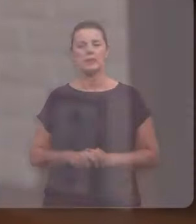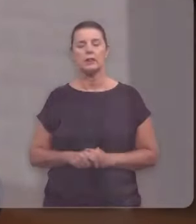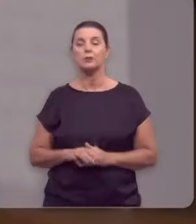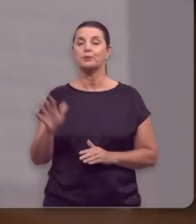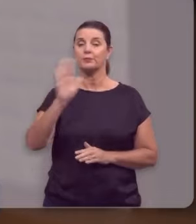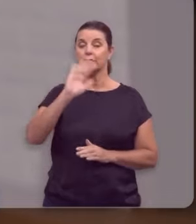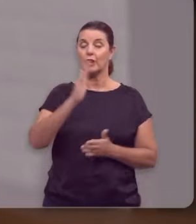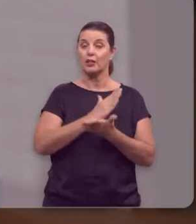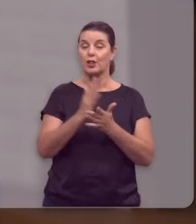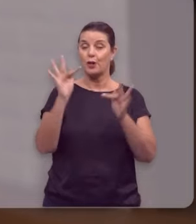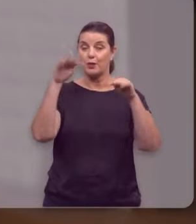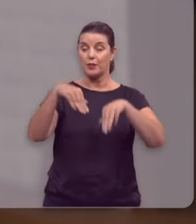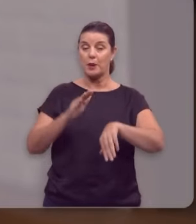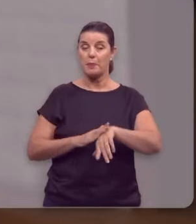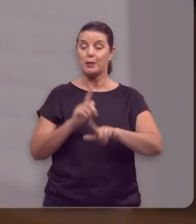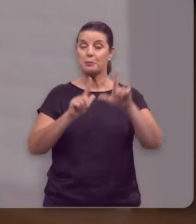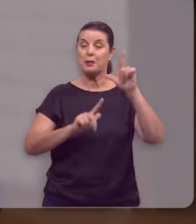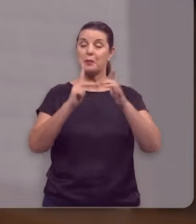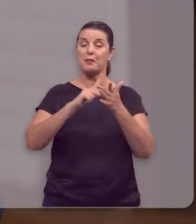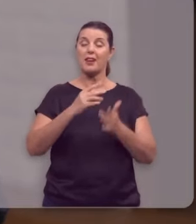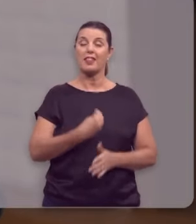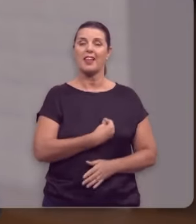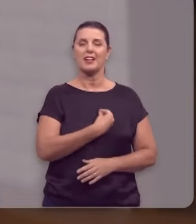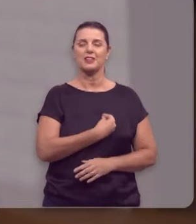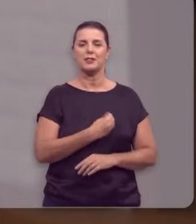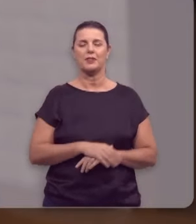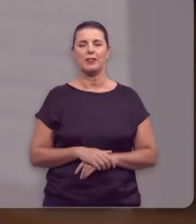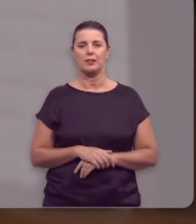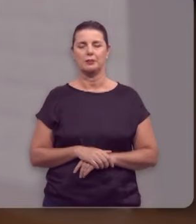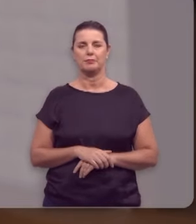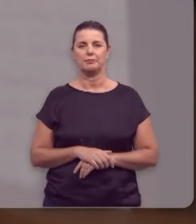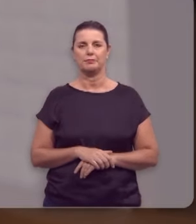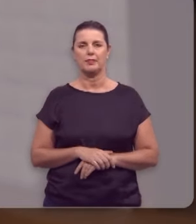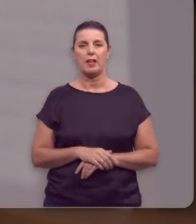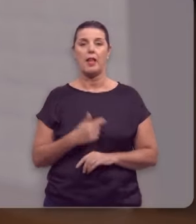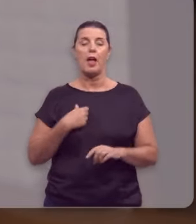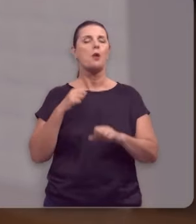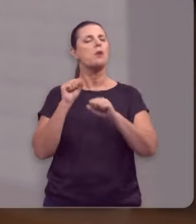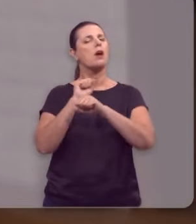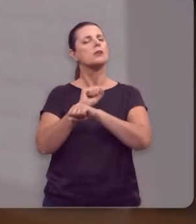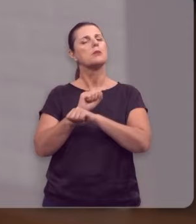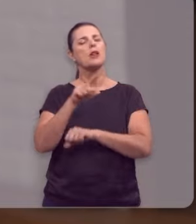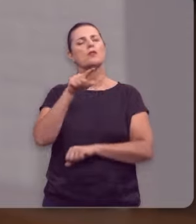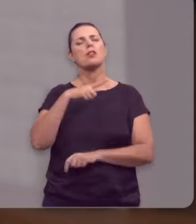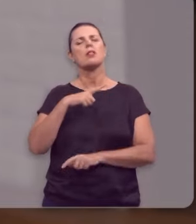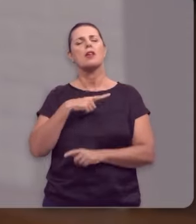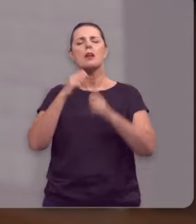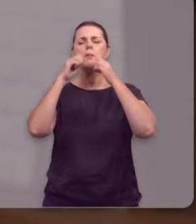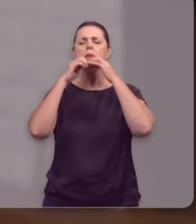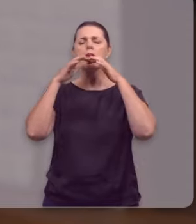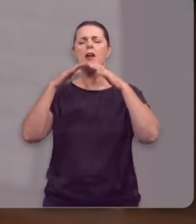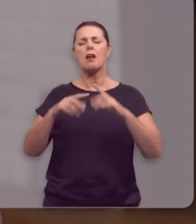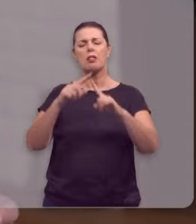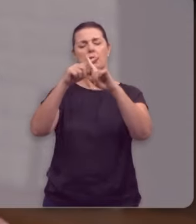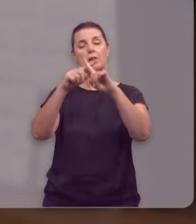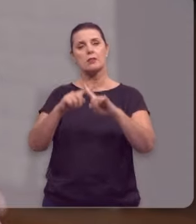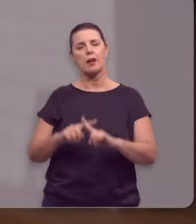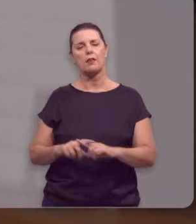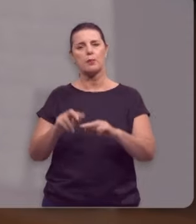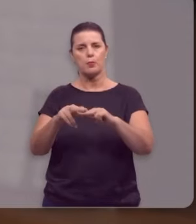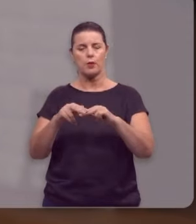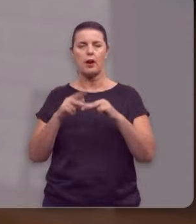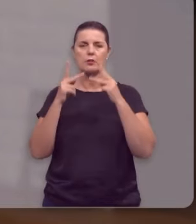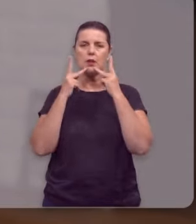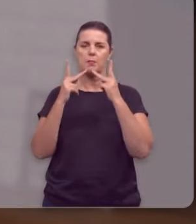Olá, chegamos ao final de mais um programa A Verdade e Vida. Espero que você tenha sido desafiado por meio